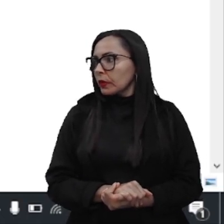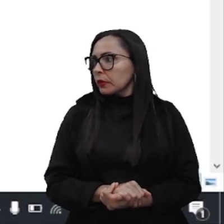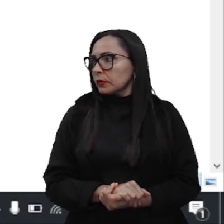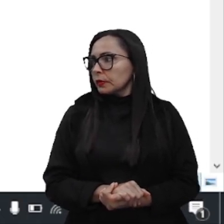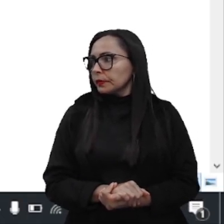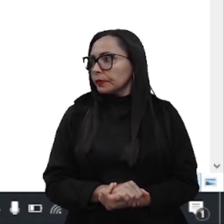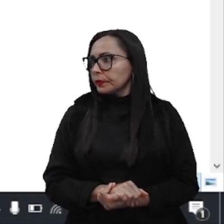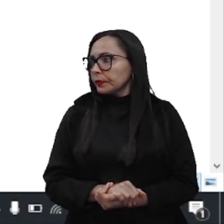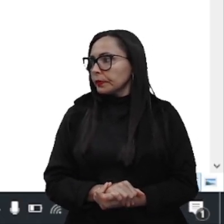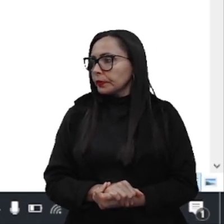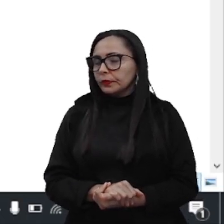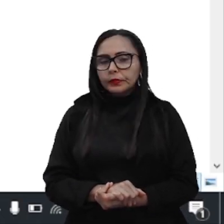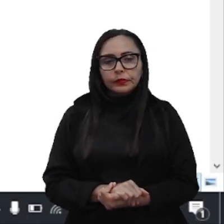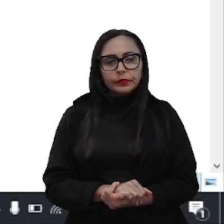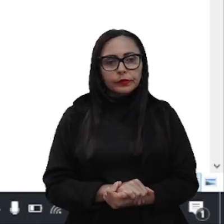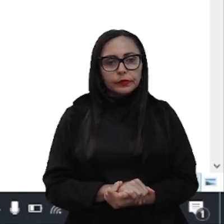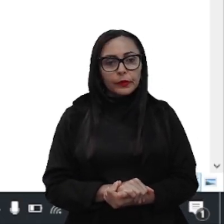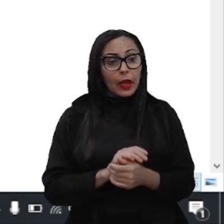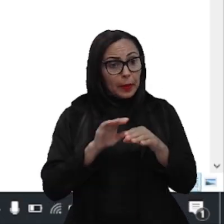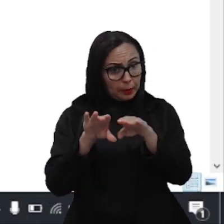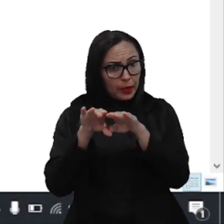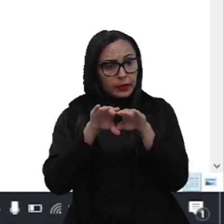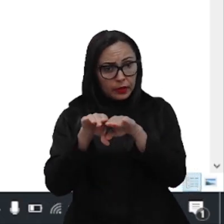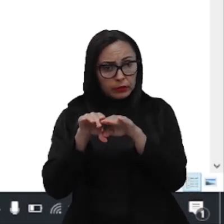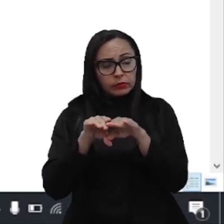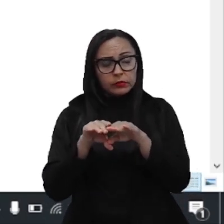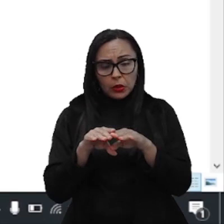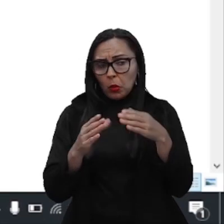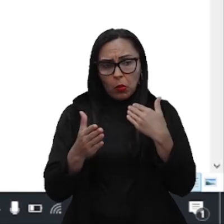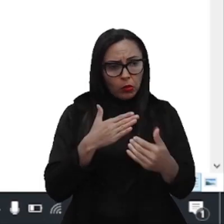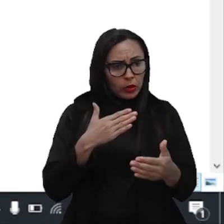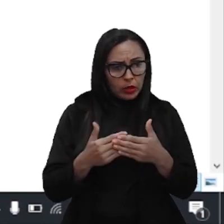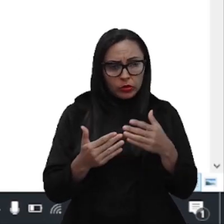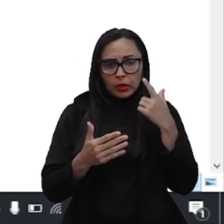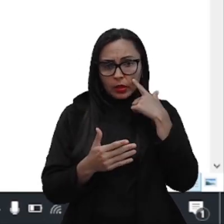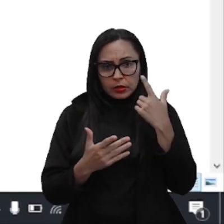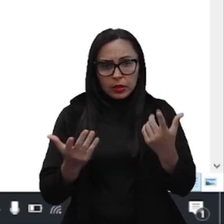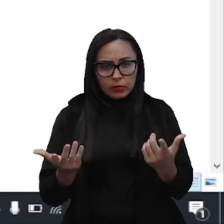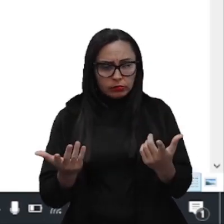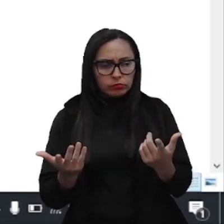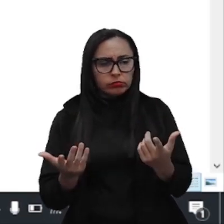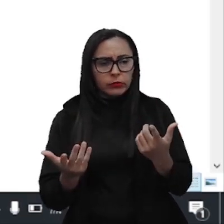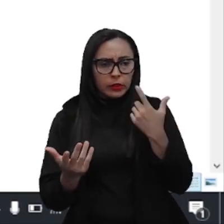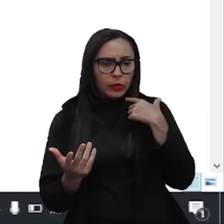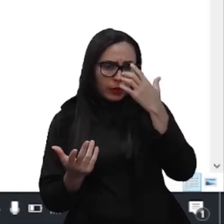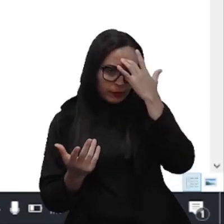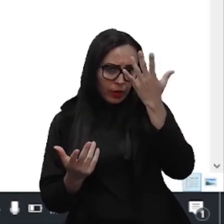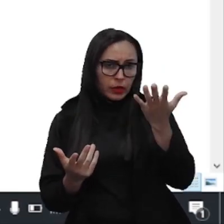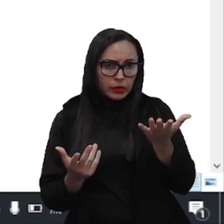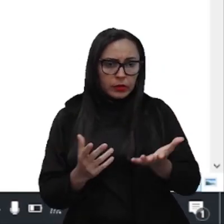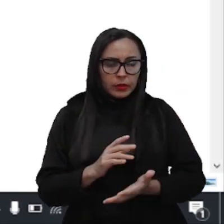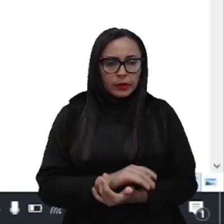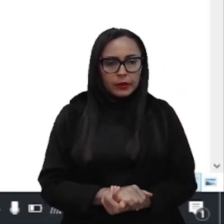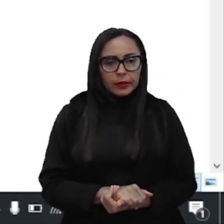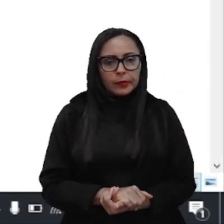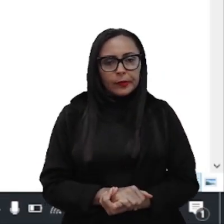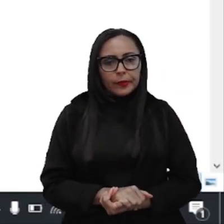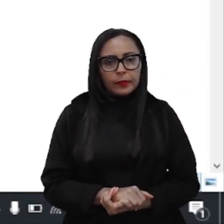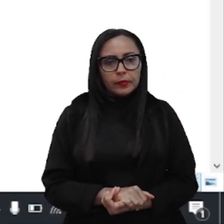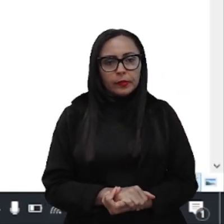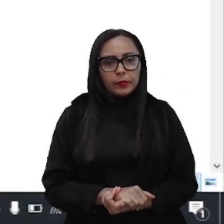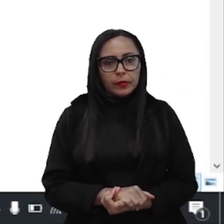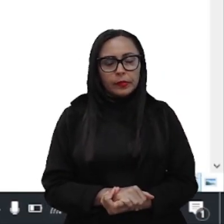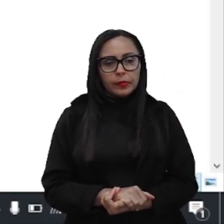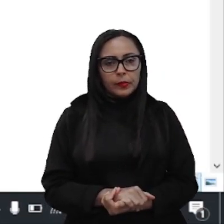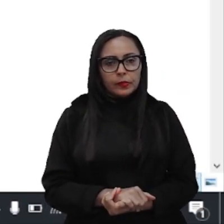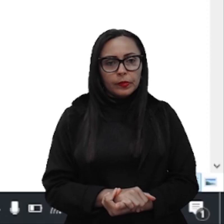É padrão, tá gente? Qualquer instalação não tem mistério, né? Você vai instalar, né, fazer o Next,